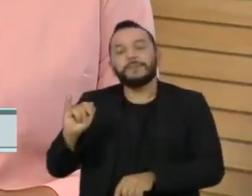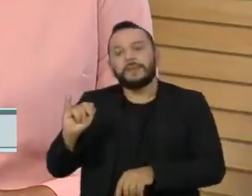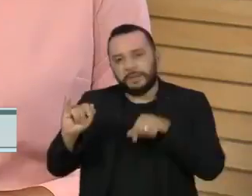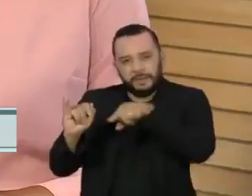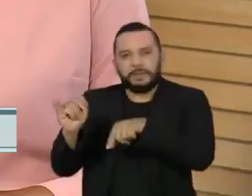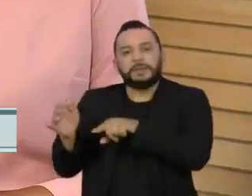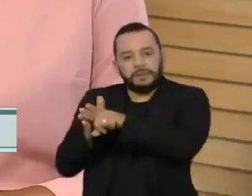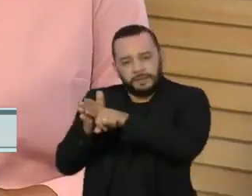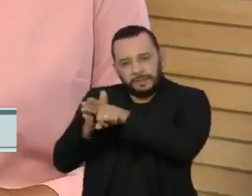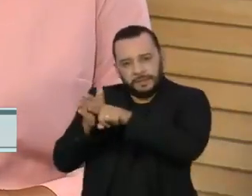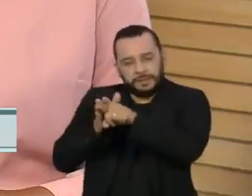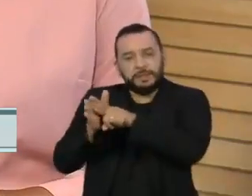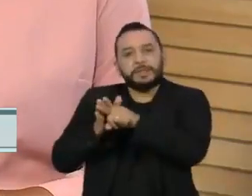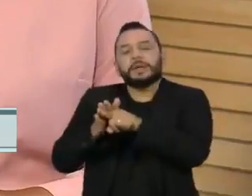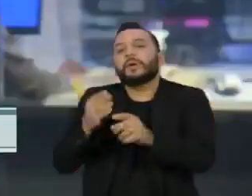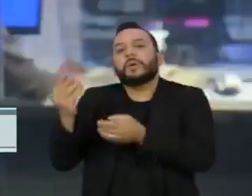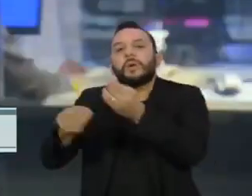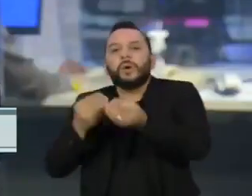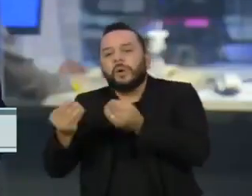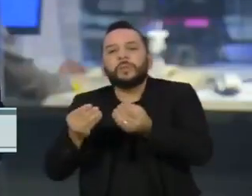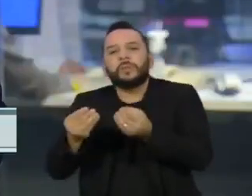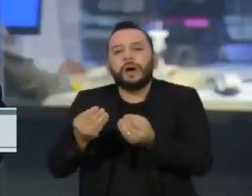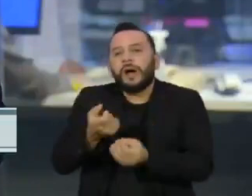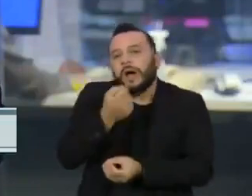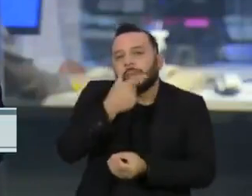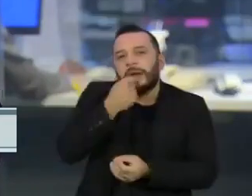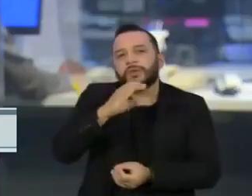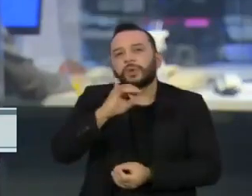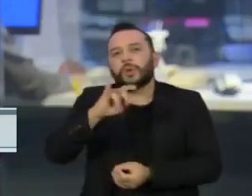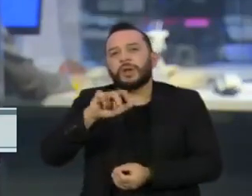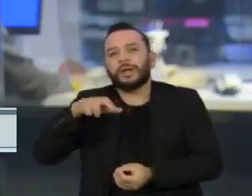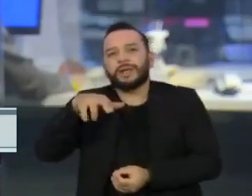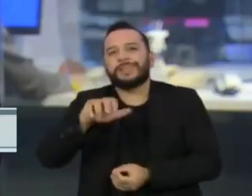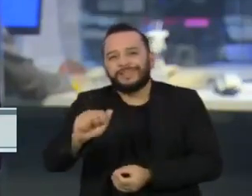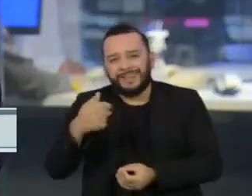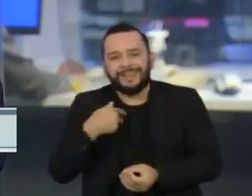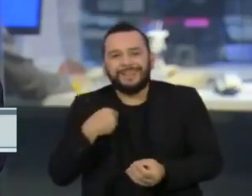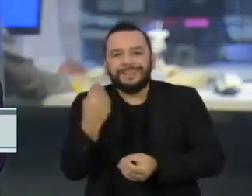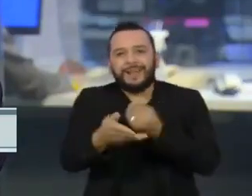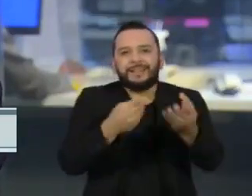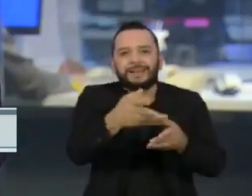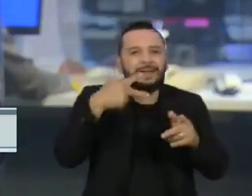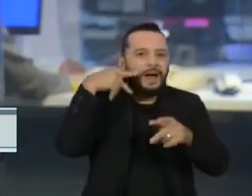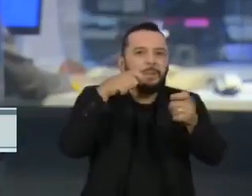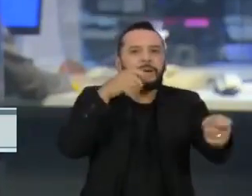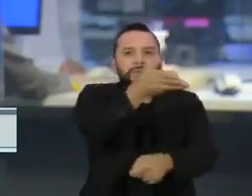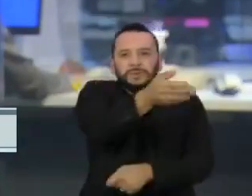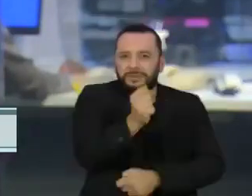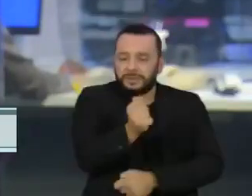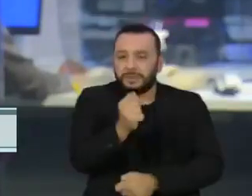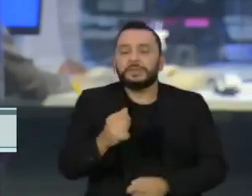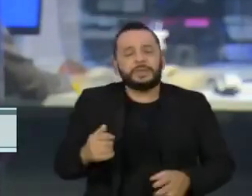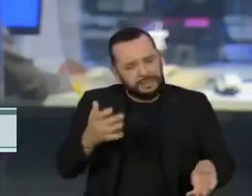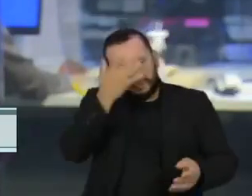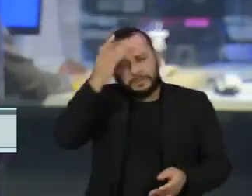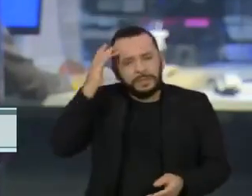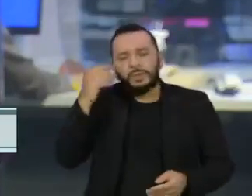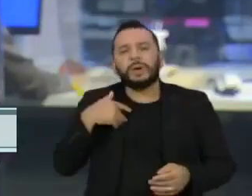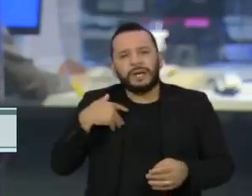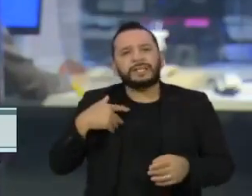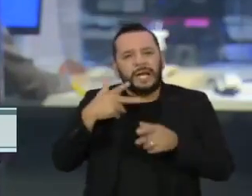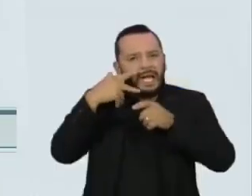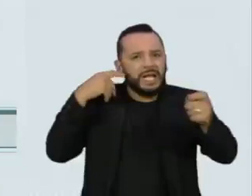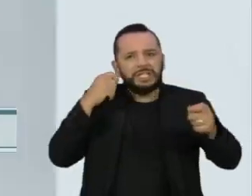Covid nas aldeias da Amazônia. Com alta na mortalidade pela Covid-19, os indígenas reclamam sobre a ação dos